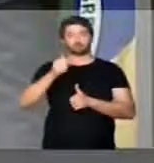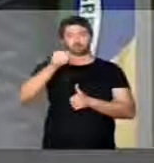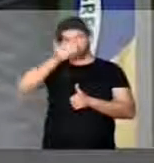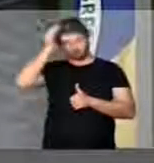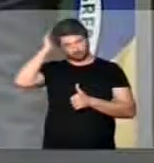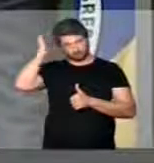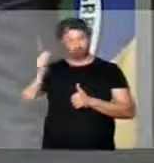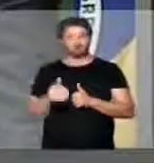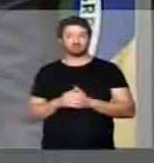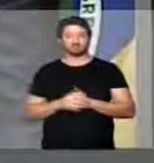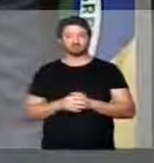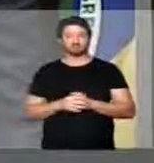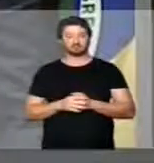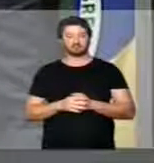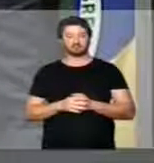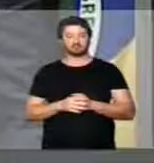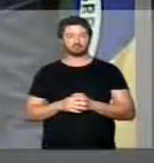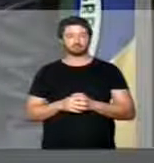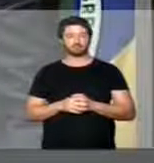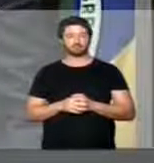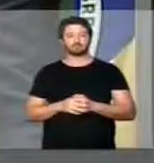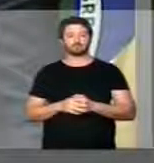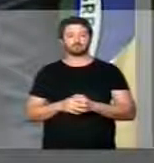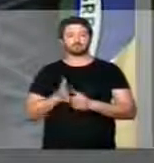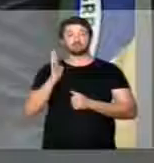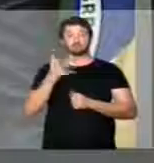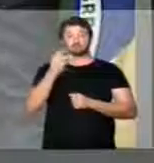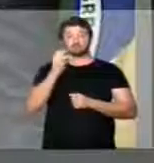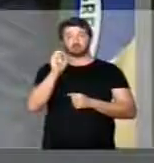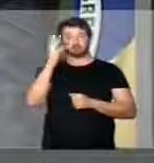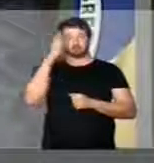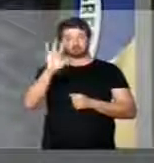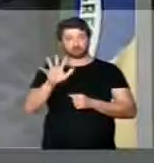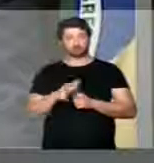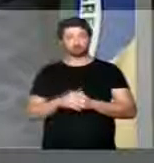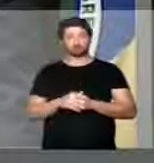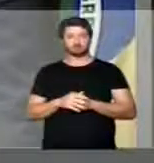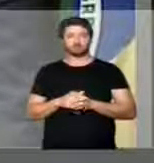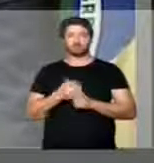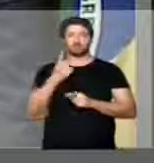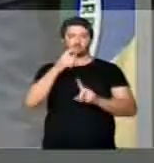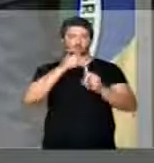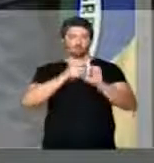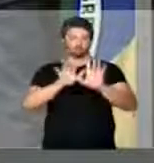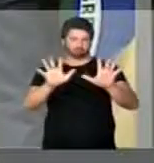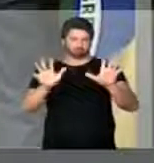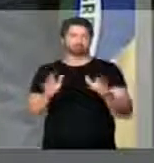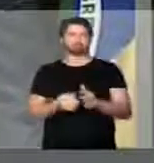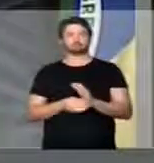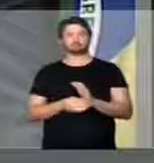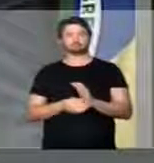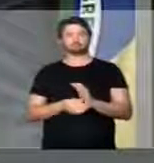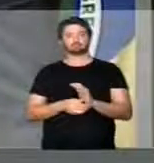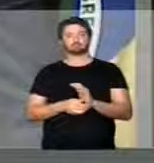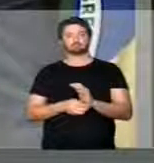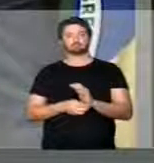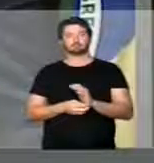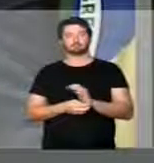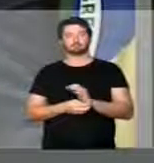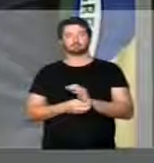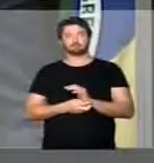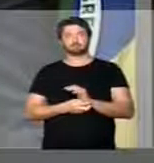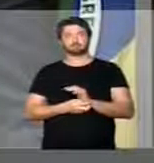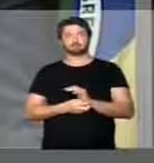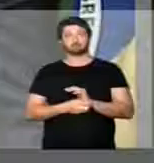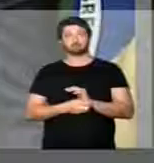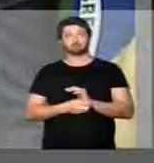Michel Temer completou 30 dias, um mês. É verdade, senhor presidente, que